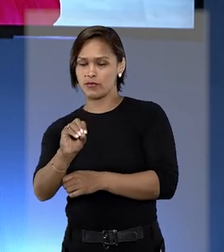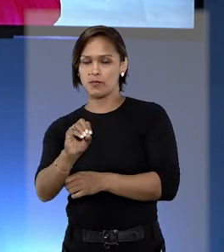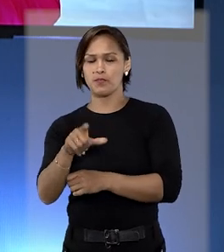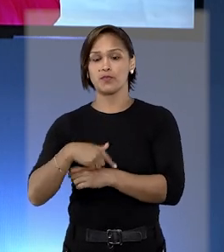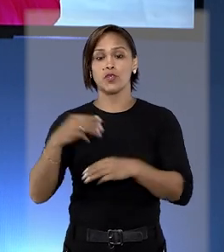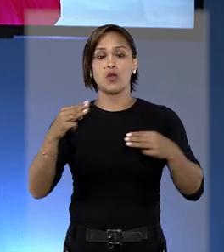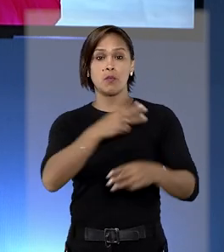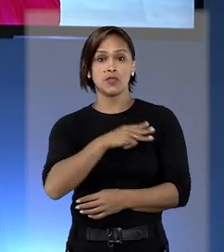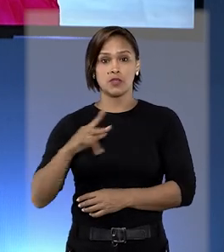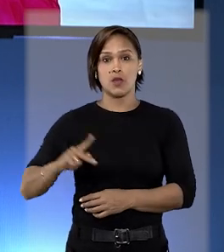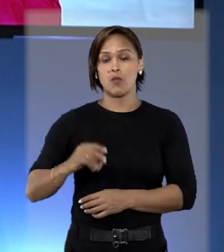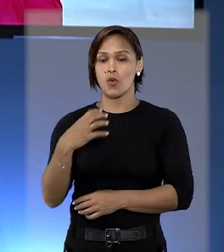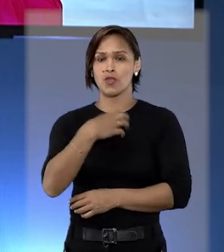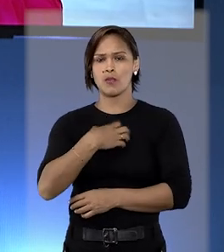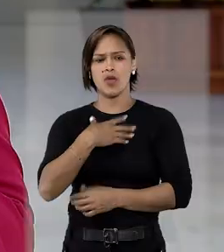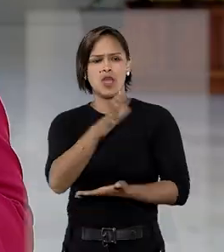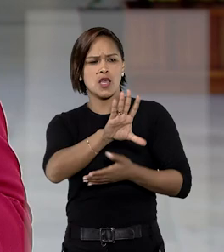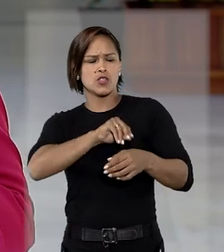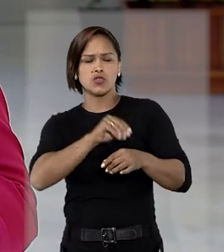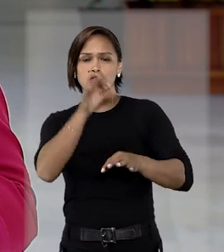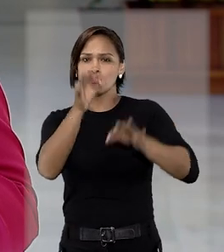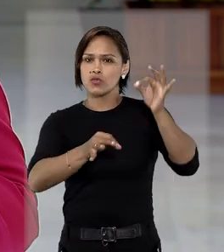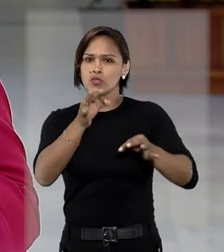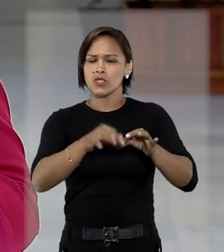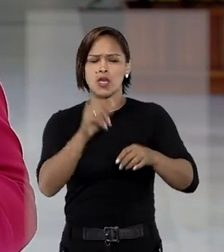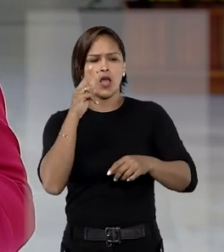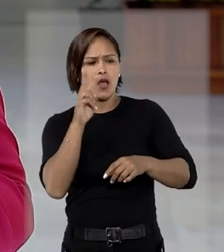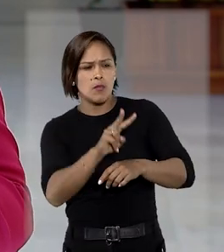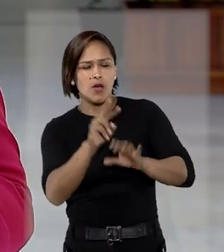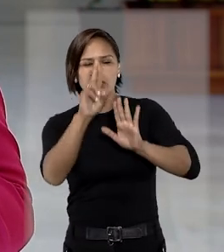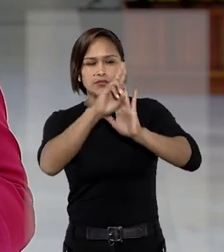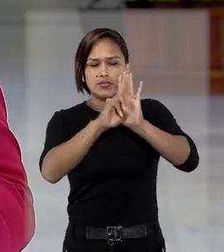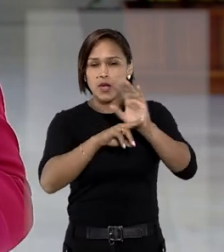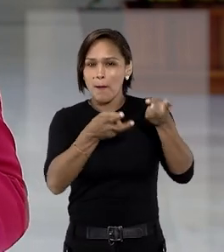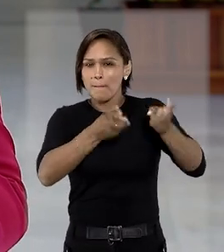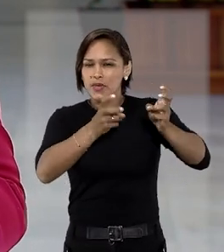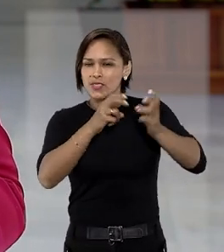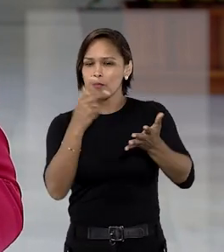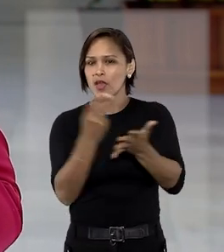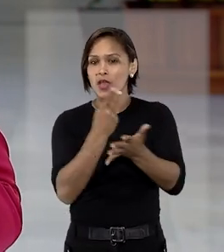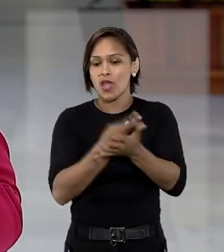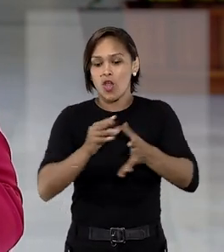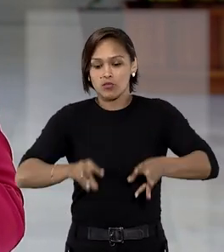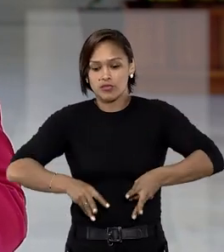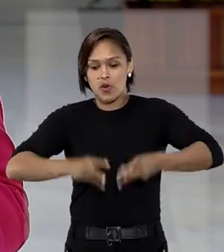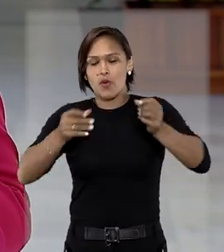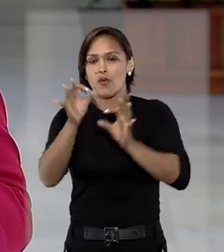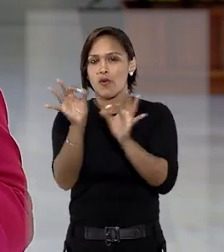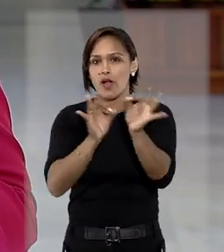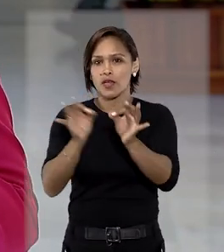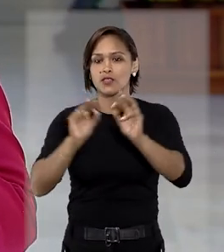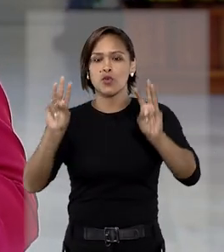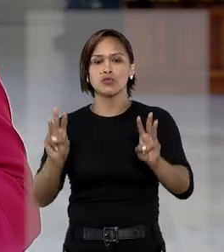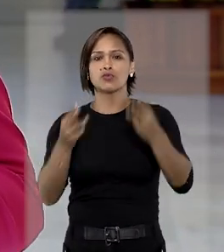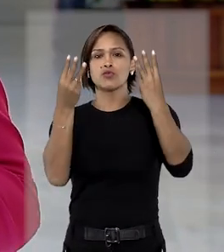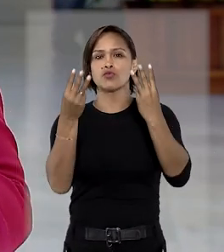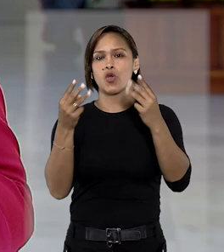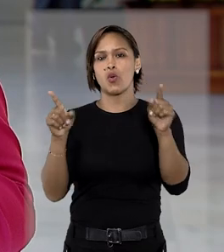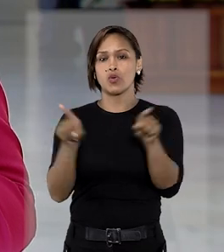Ministério Público da Bahia acionou a justiça após suspeitas de irregularidades nos gastos com a organização do evento,